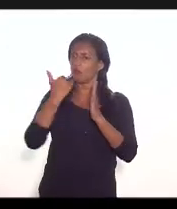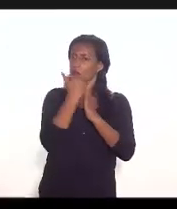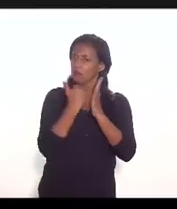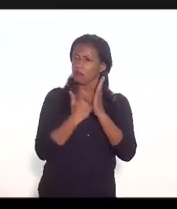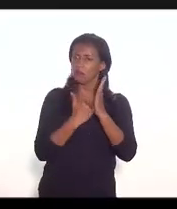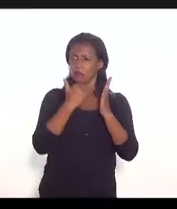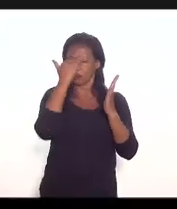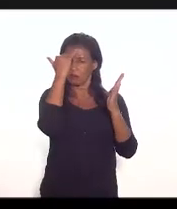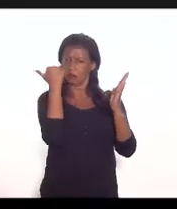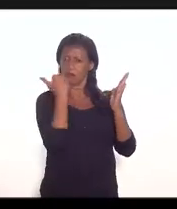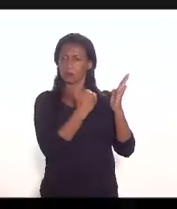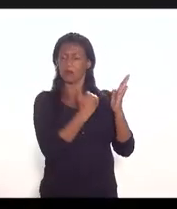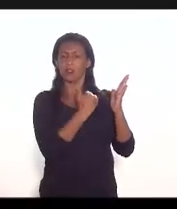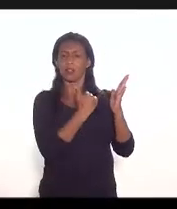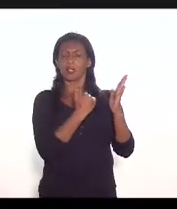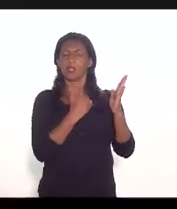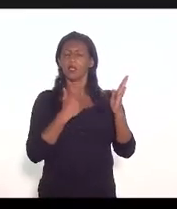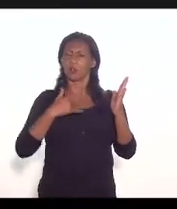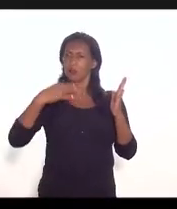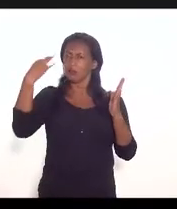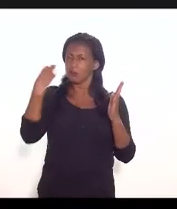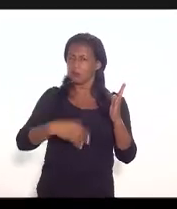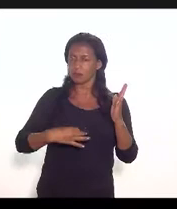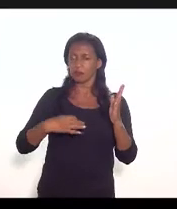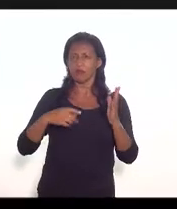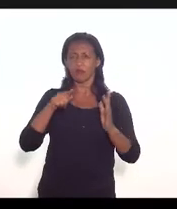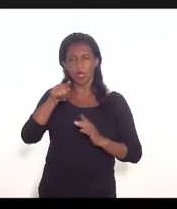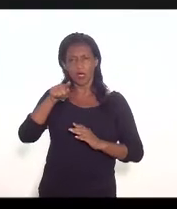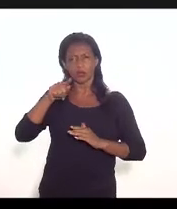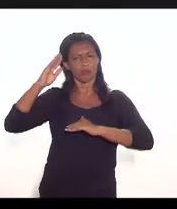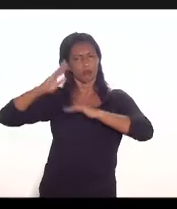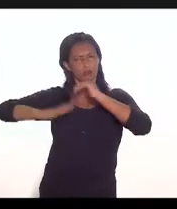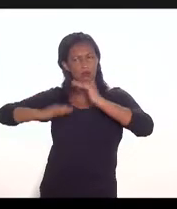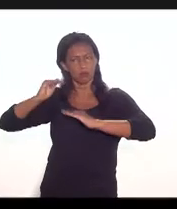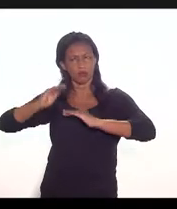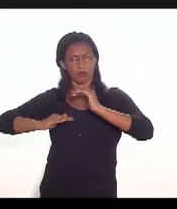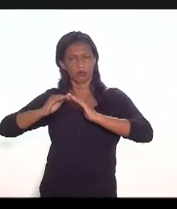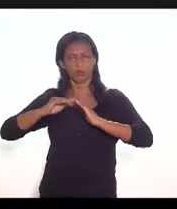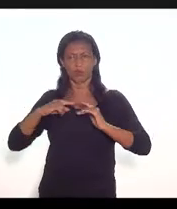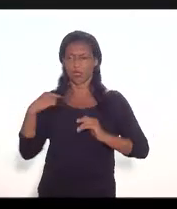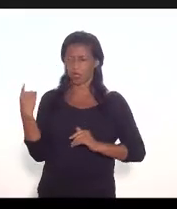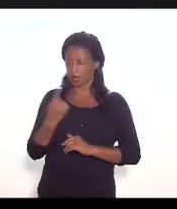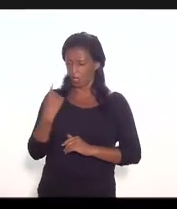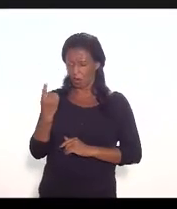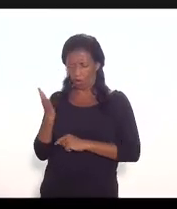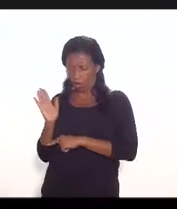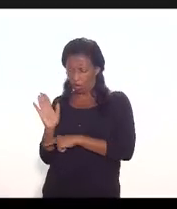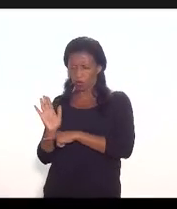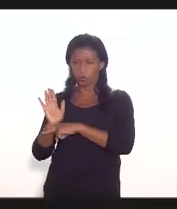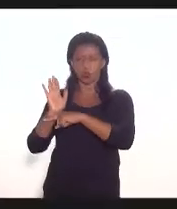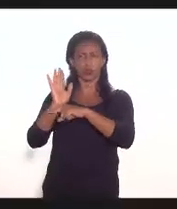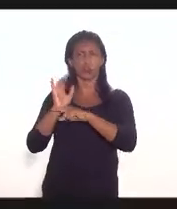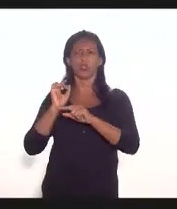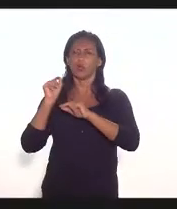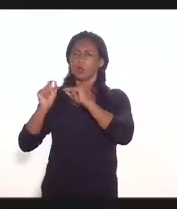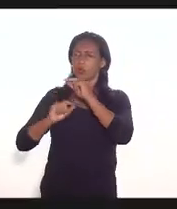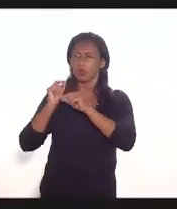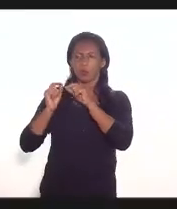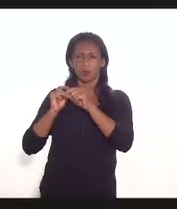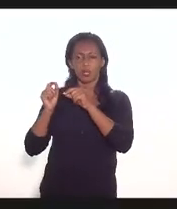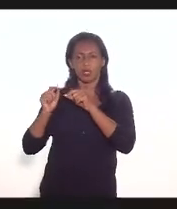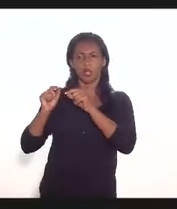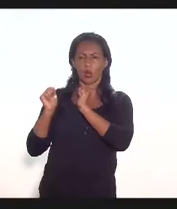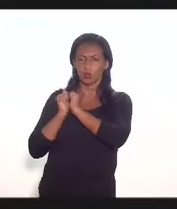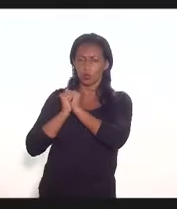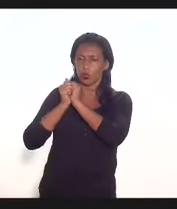tenho certeza que com a capacidade do senhor e com a nossa ajuda naquilo que a gente puder construir junto porque